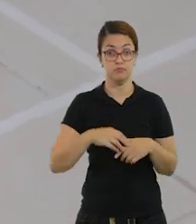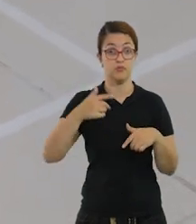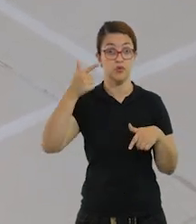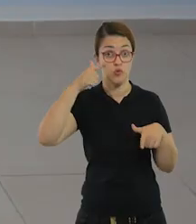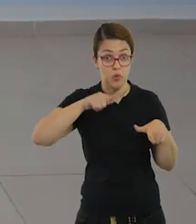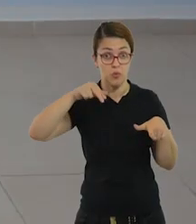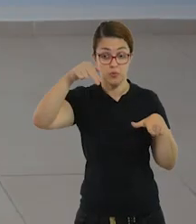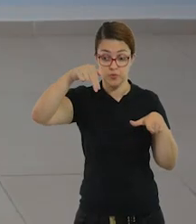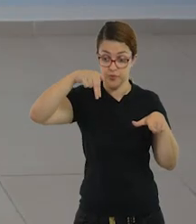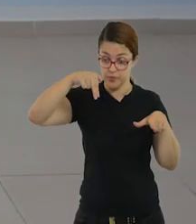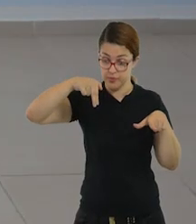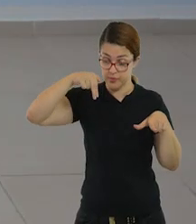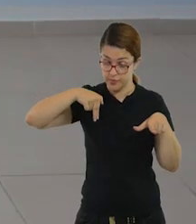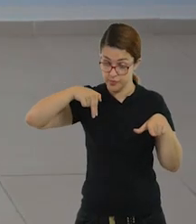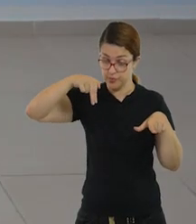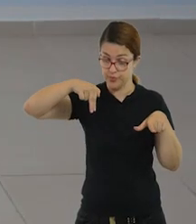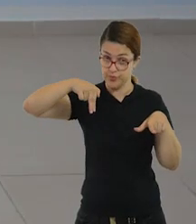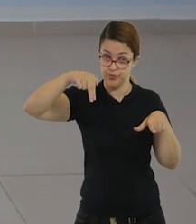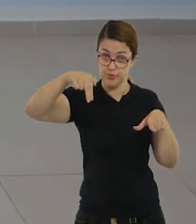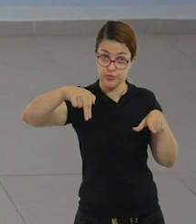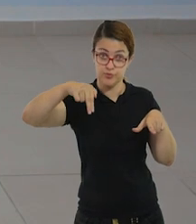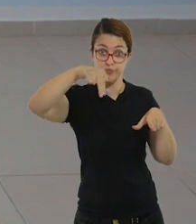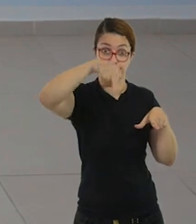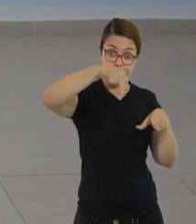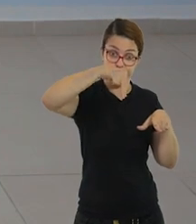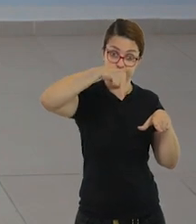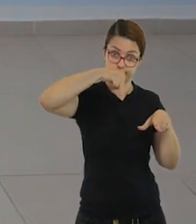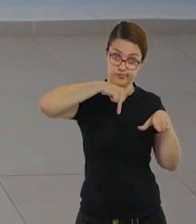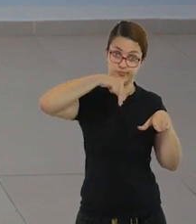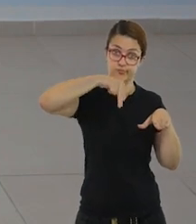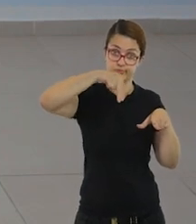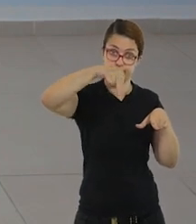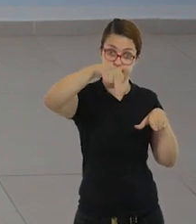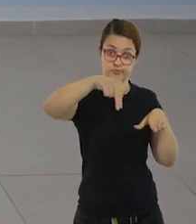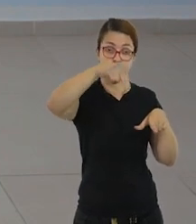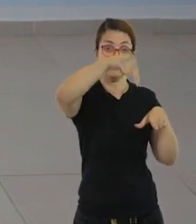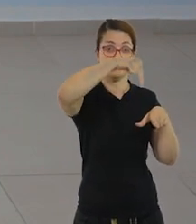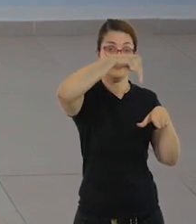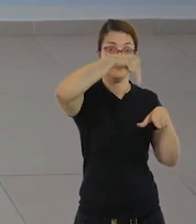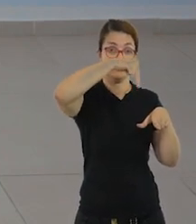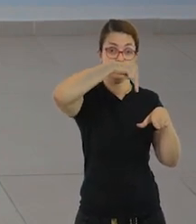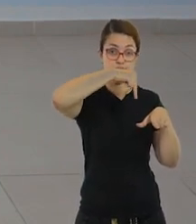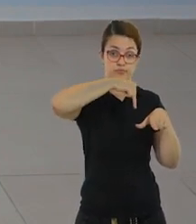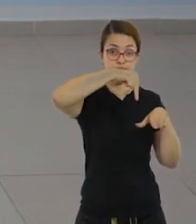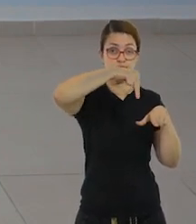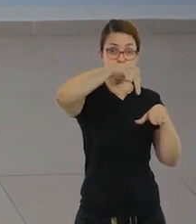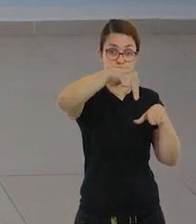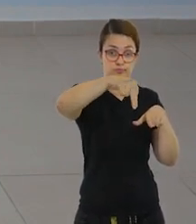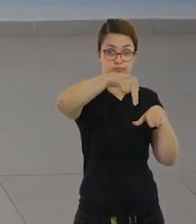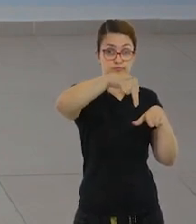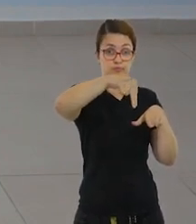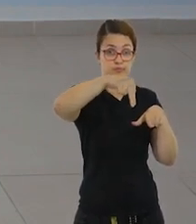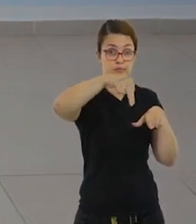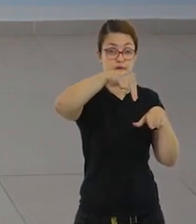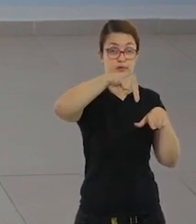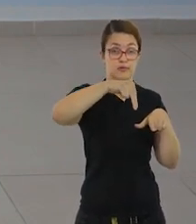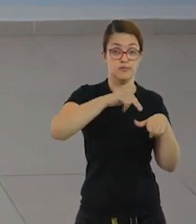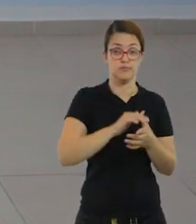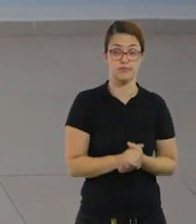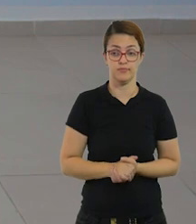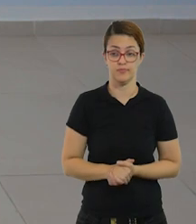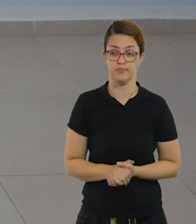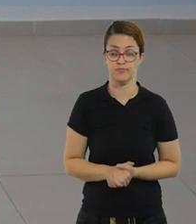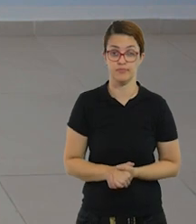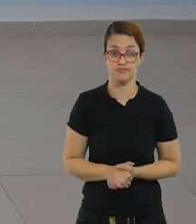E repete o movimento até você conseguir chegar no último quadrante e sair do quadrado maior, tá bom?